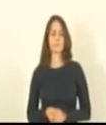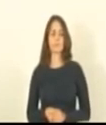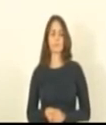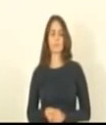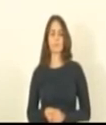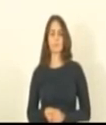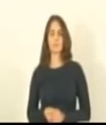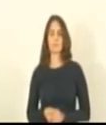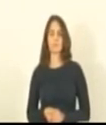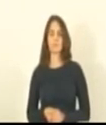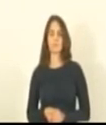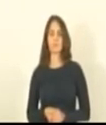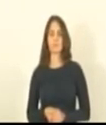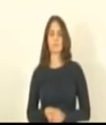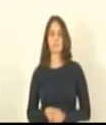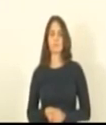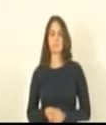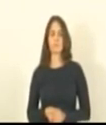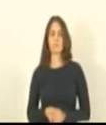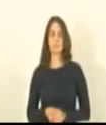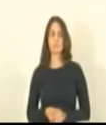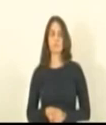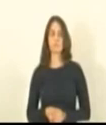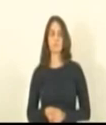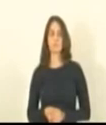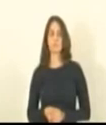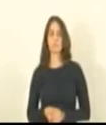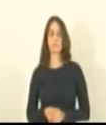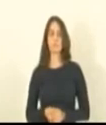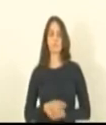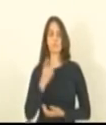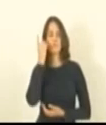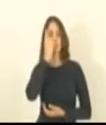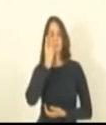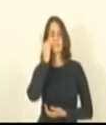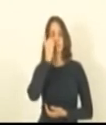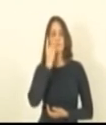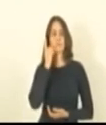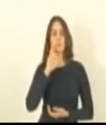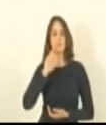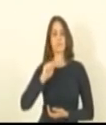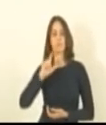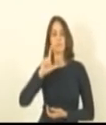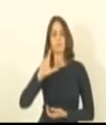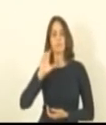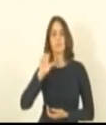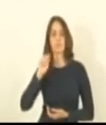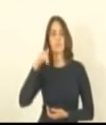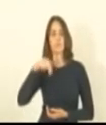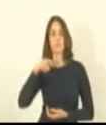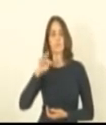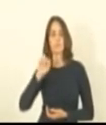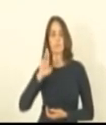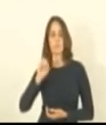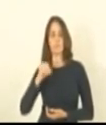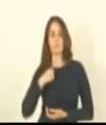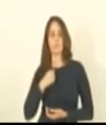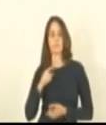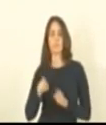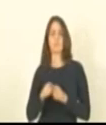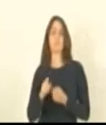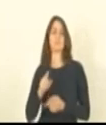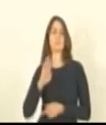neste momento os deputados votam o veto do governo Alcântaro deputado Bispo Alves para votação